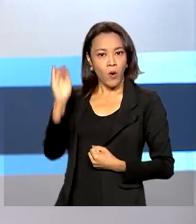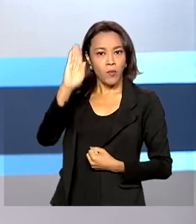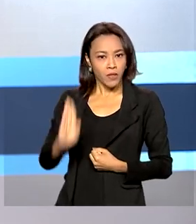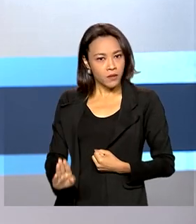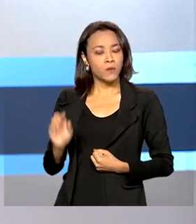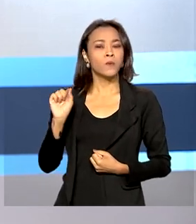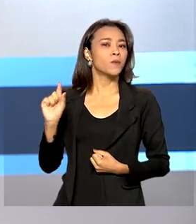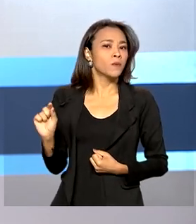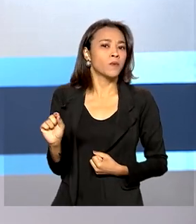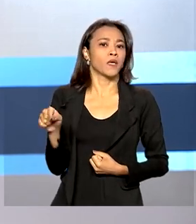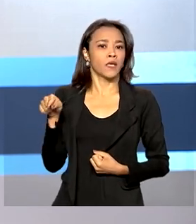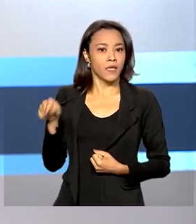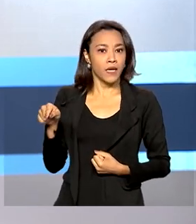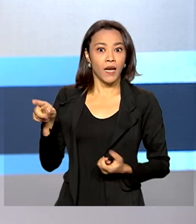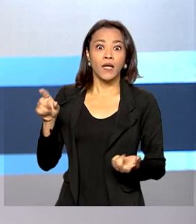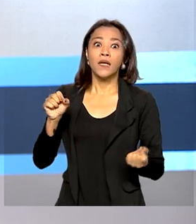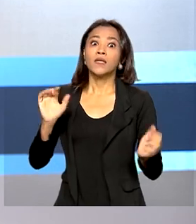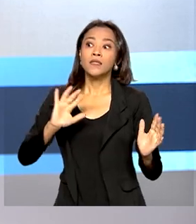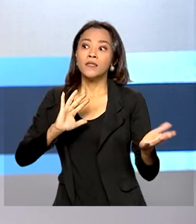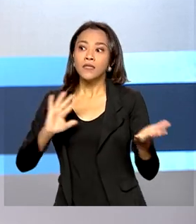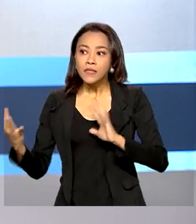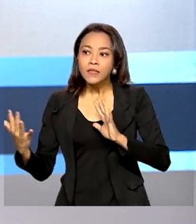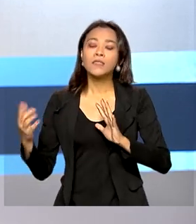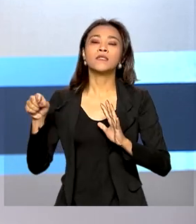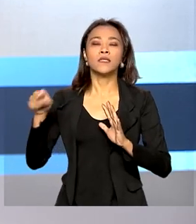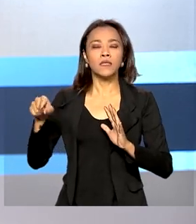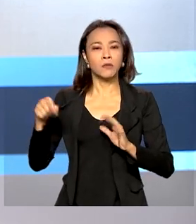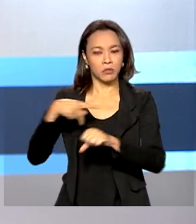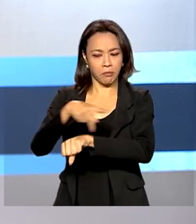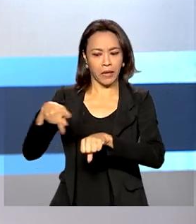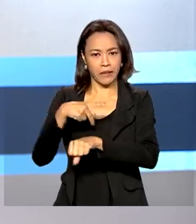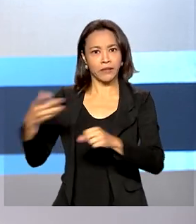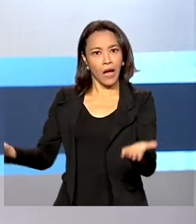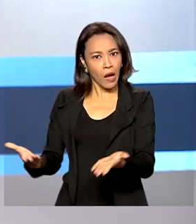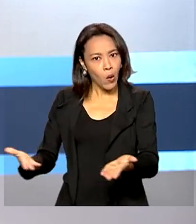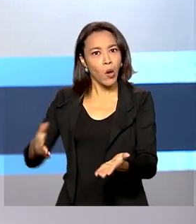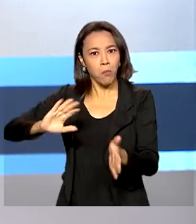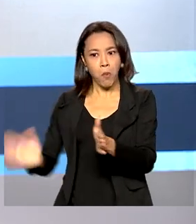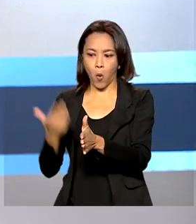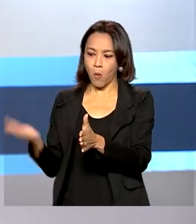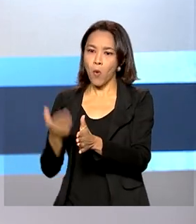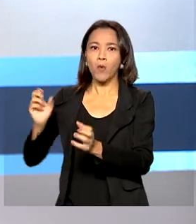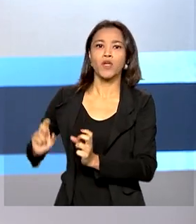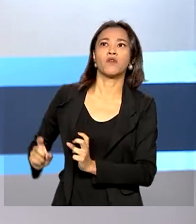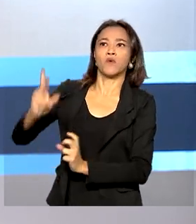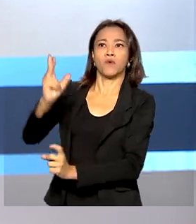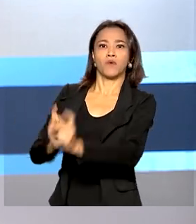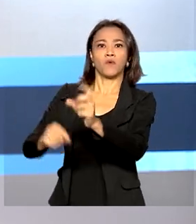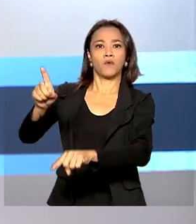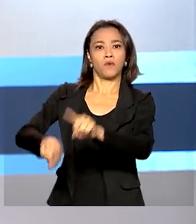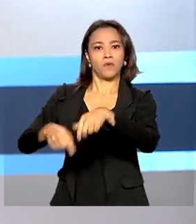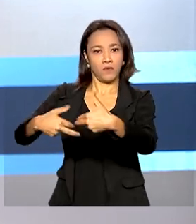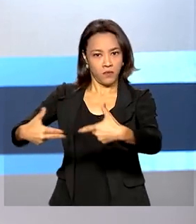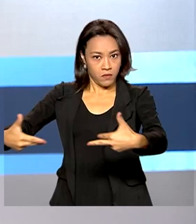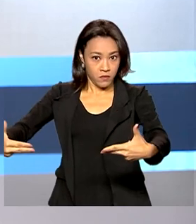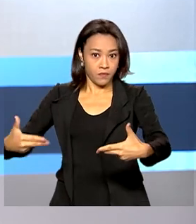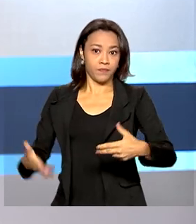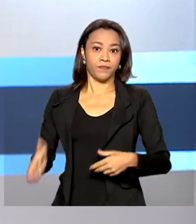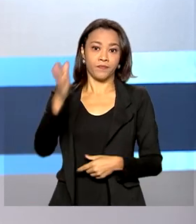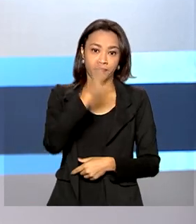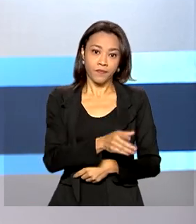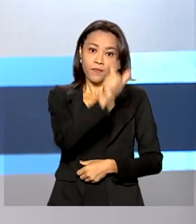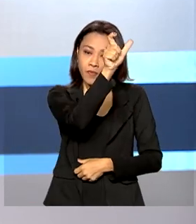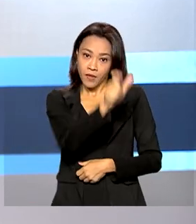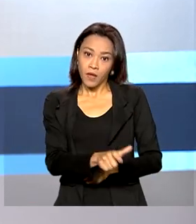perspectiva de transição de país importador de vacinas a país exportador de imunizantes. Adhanom e o